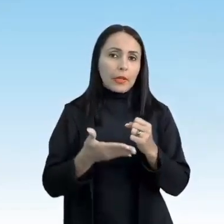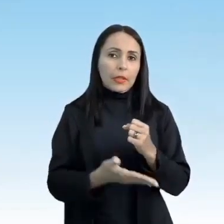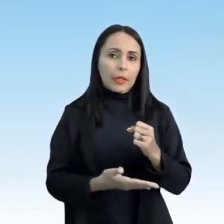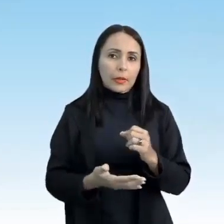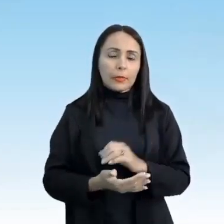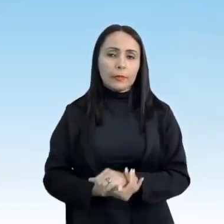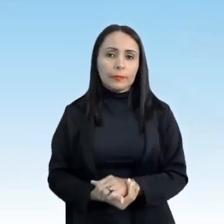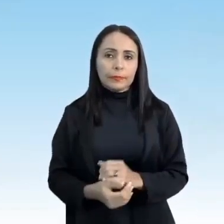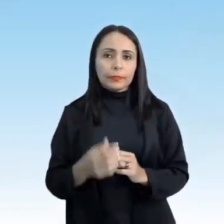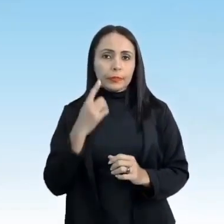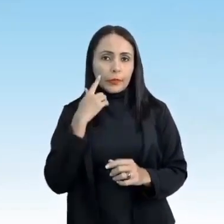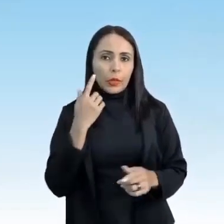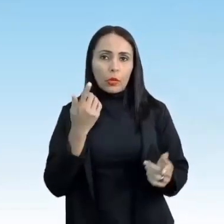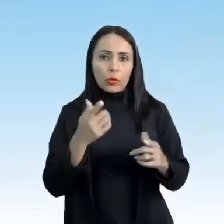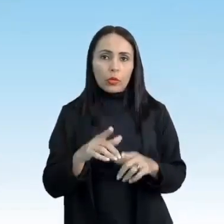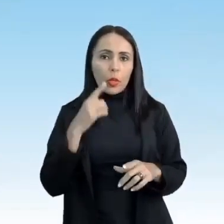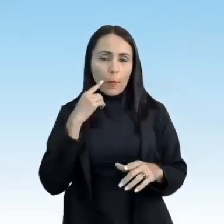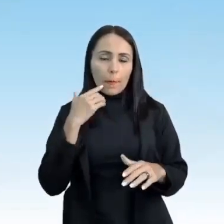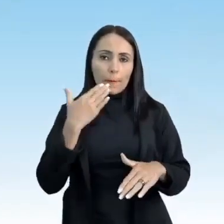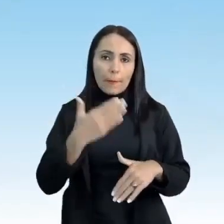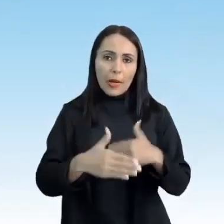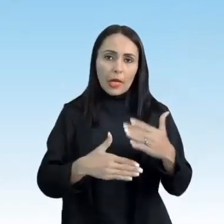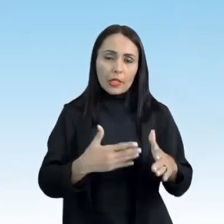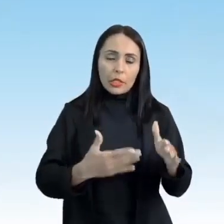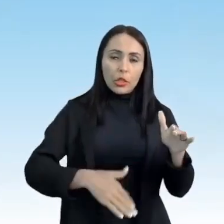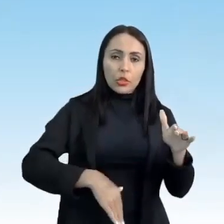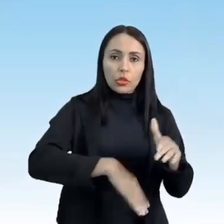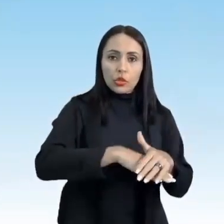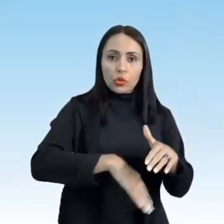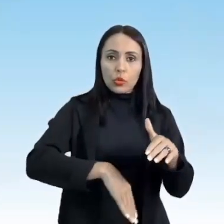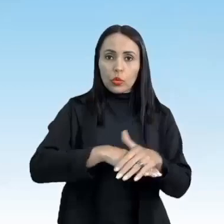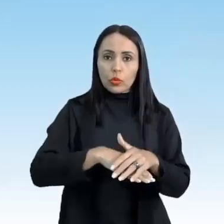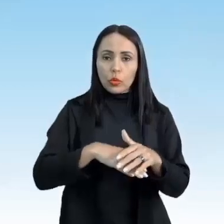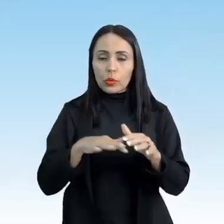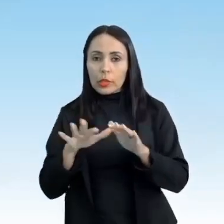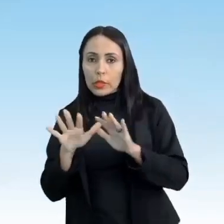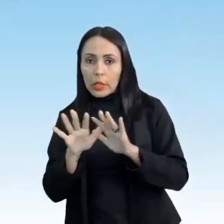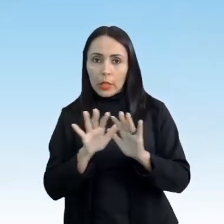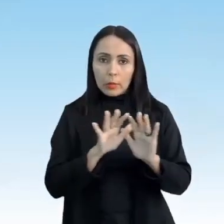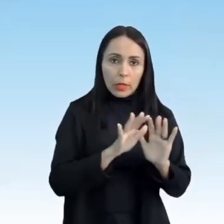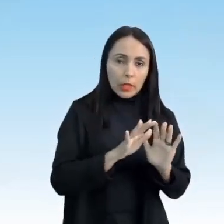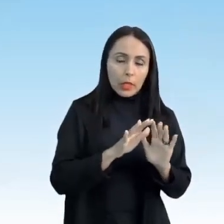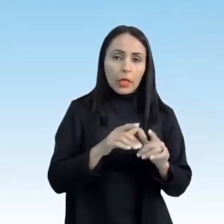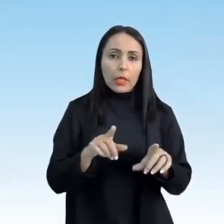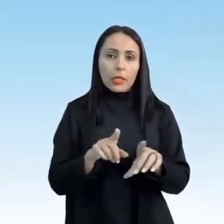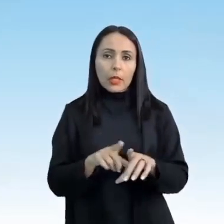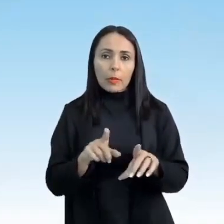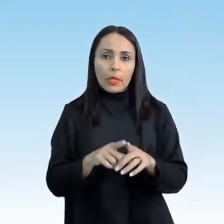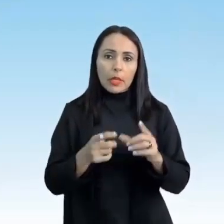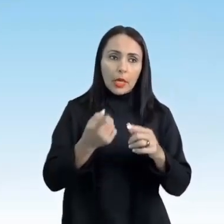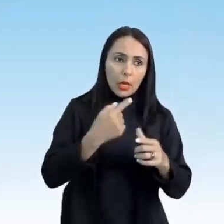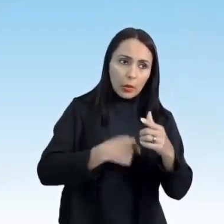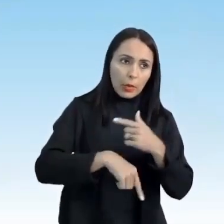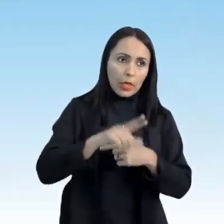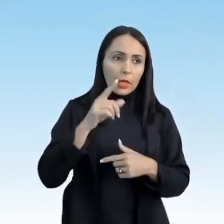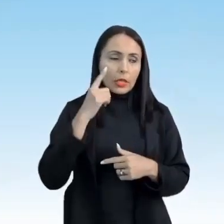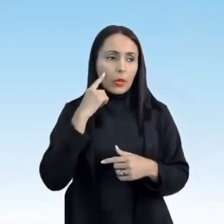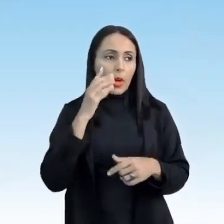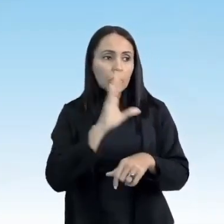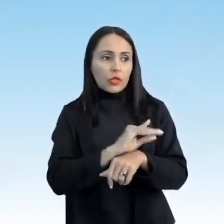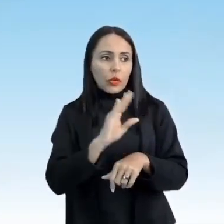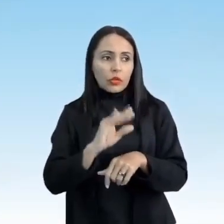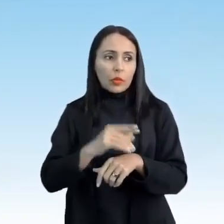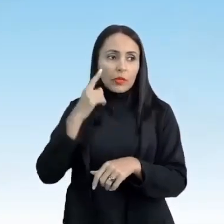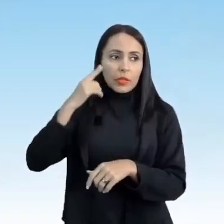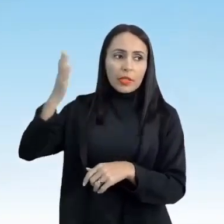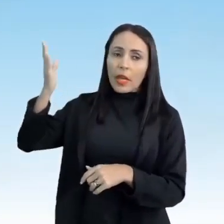elas, condução, passe, chute, drible ou finta e recuperação. Trouxe umas fotos para